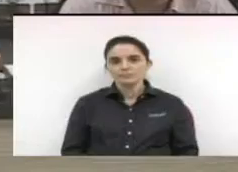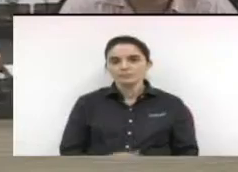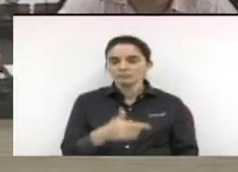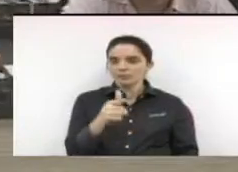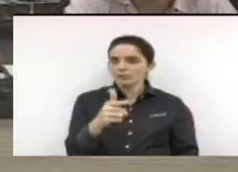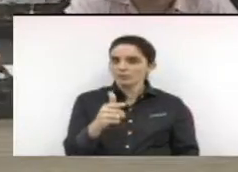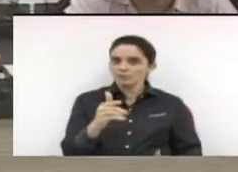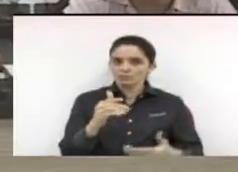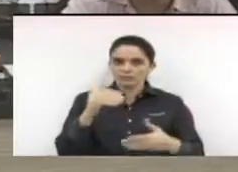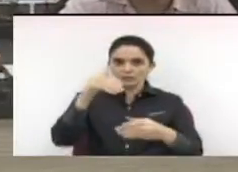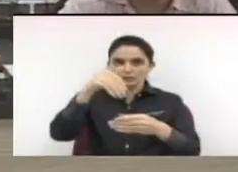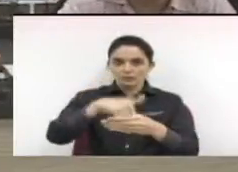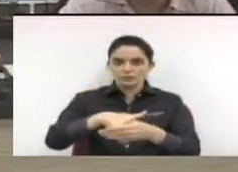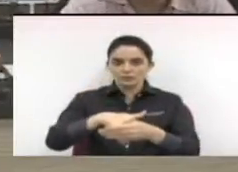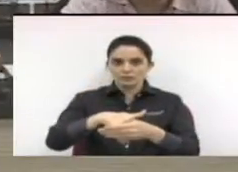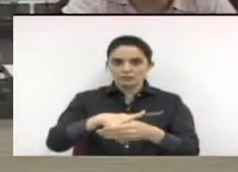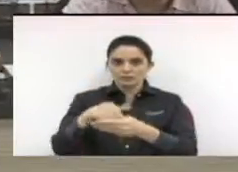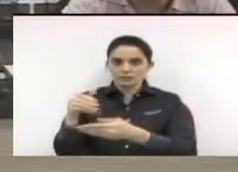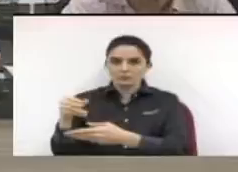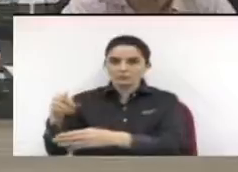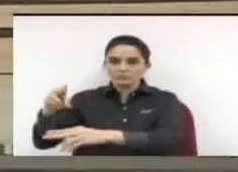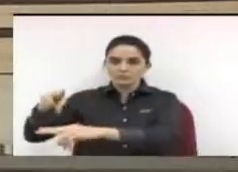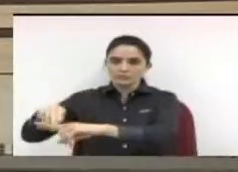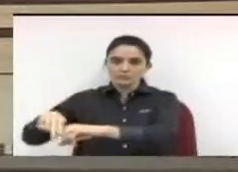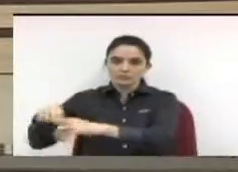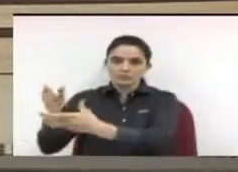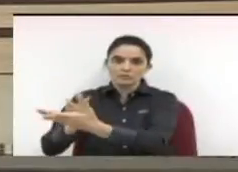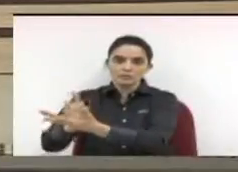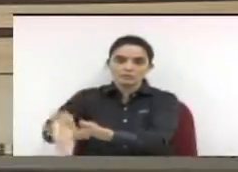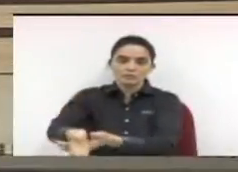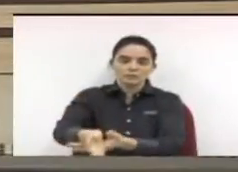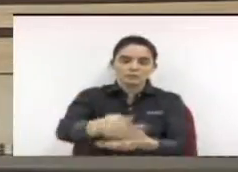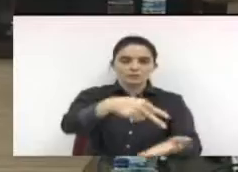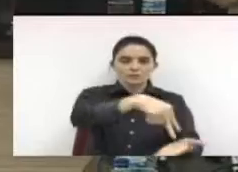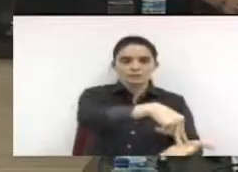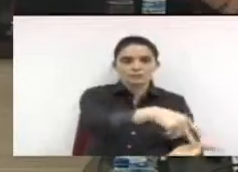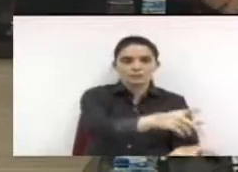Não havendo, vai a votação. Os sentados aprovam, os de pé rejeitam.